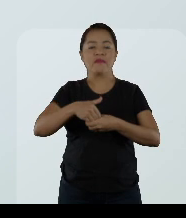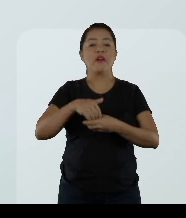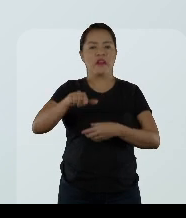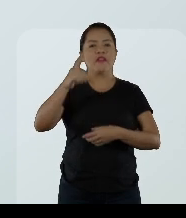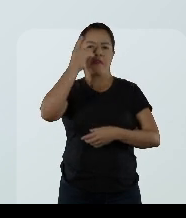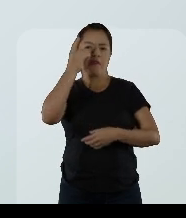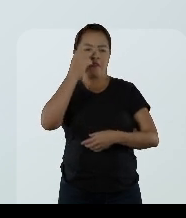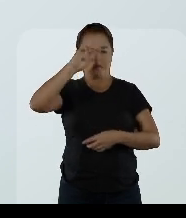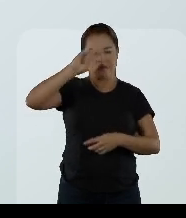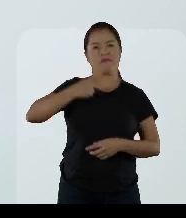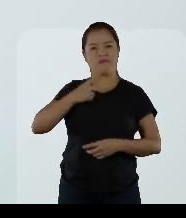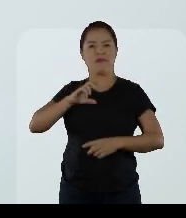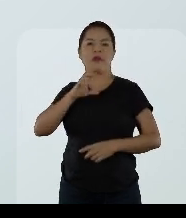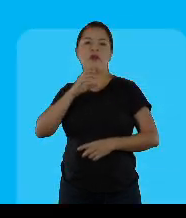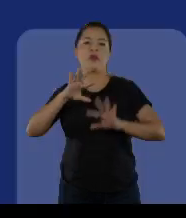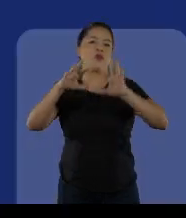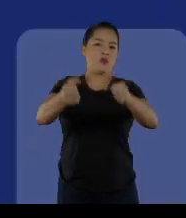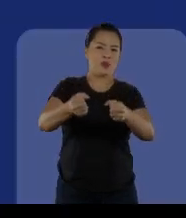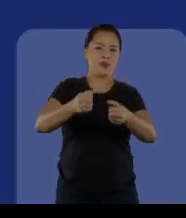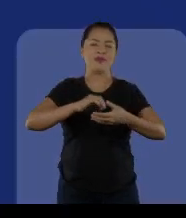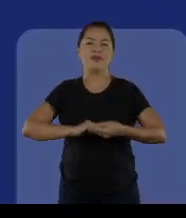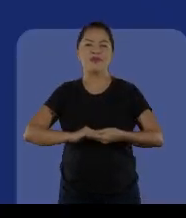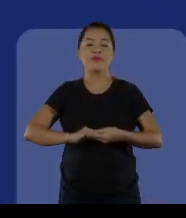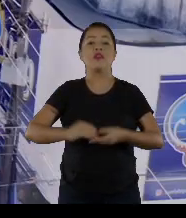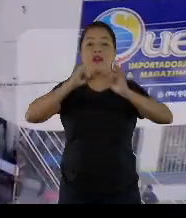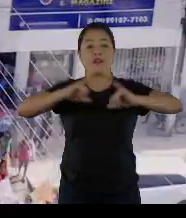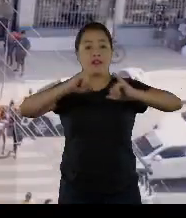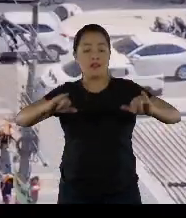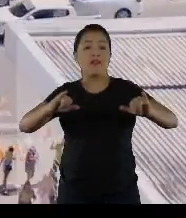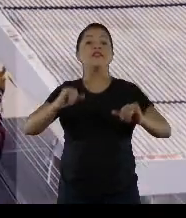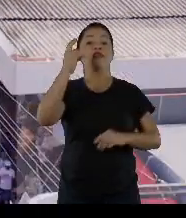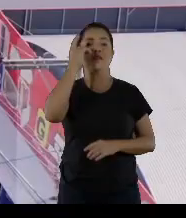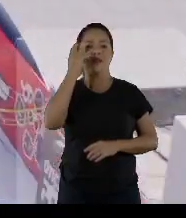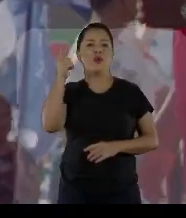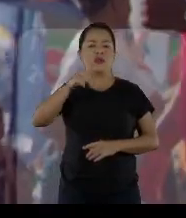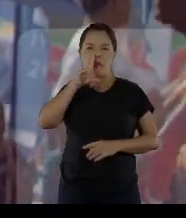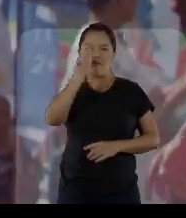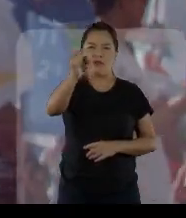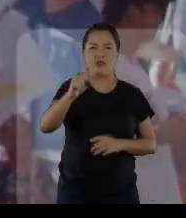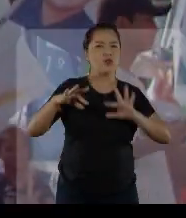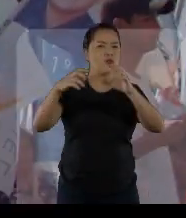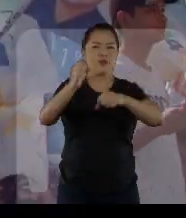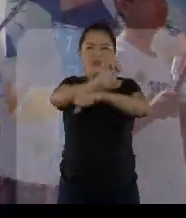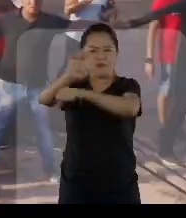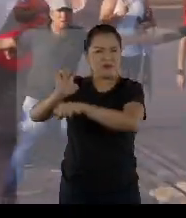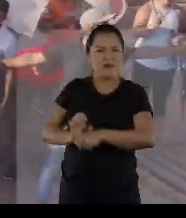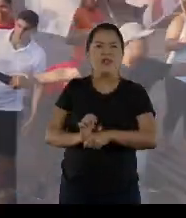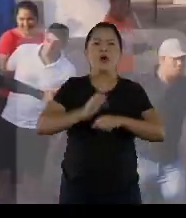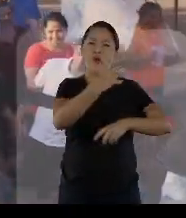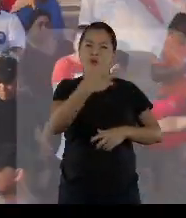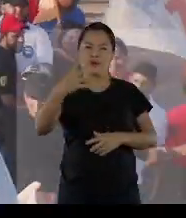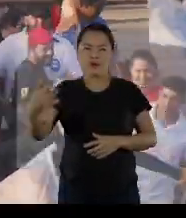Davi é o cara, né? Davi, é tudo. A onda Davi ganha força nas ruas de todo o estado.